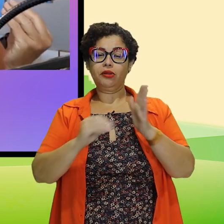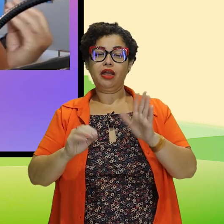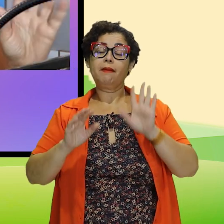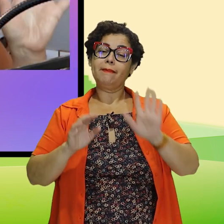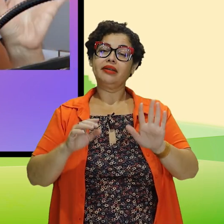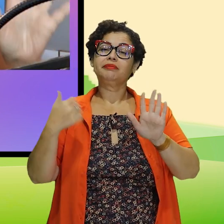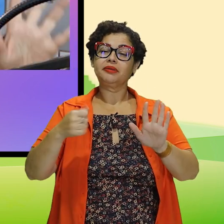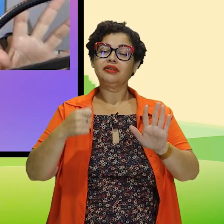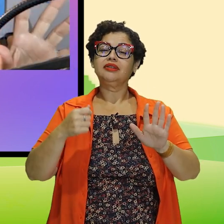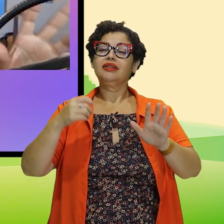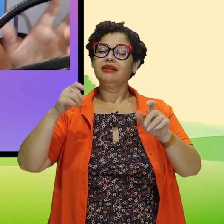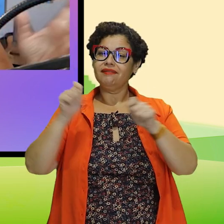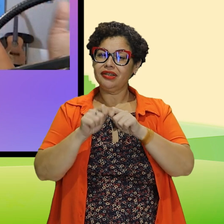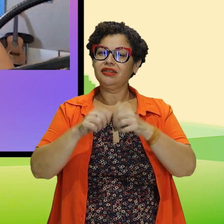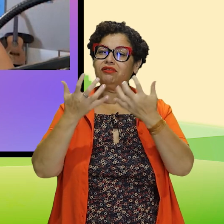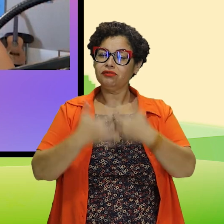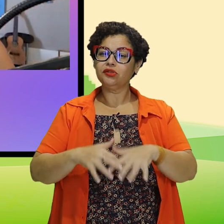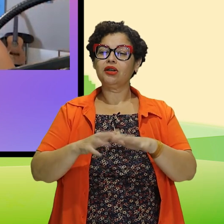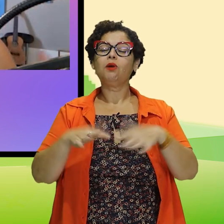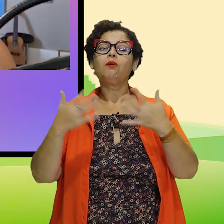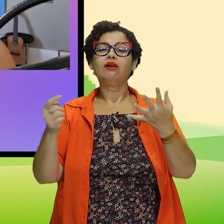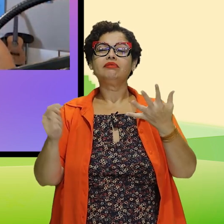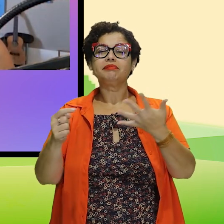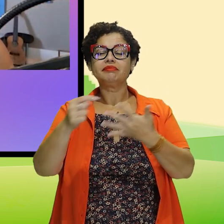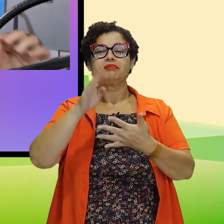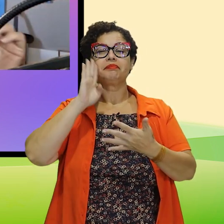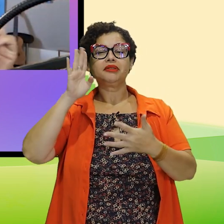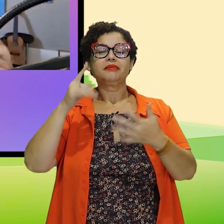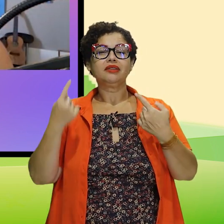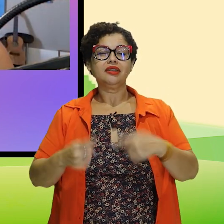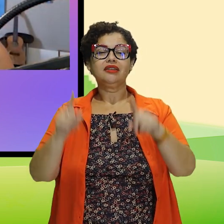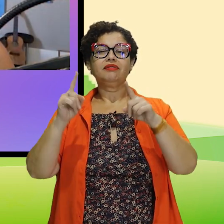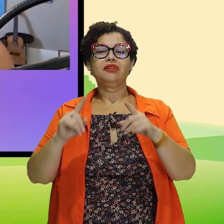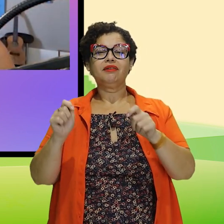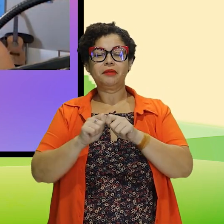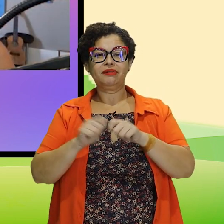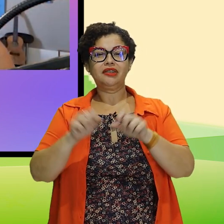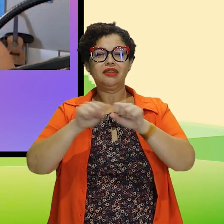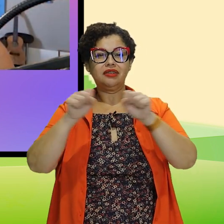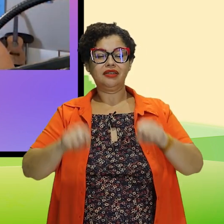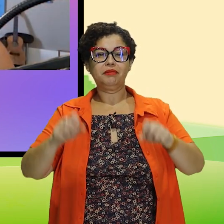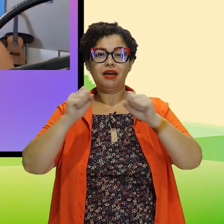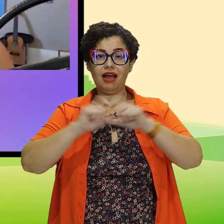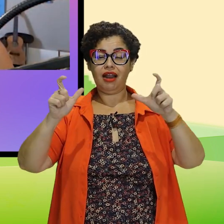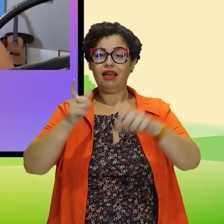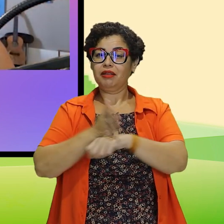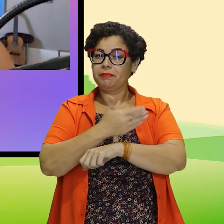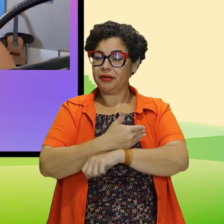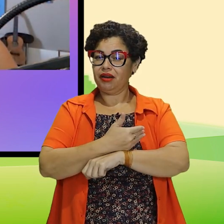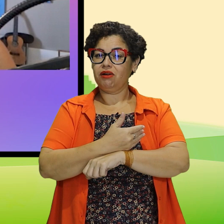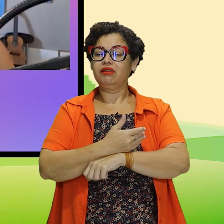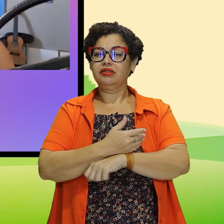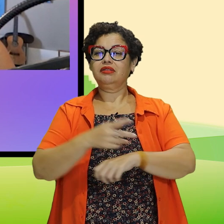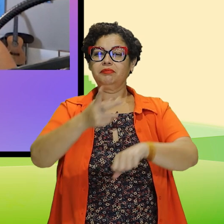pensar, a gente ter um modelo, mas a gente tem que implantar. Quais são os principais desafios na implementação desses